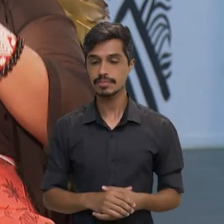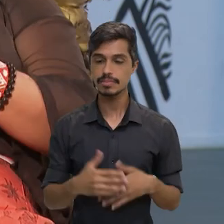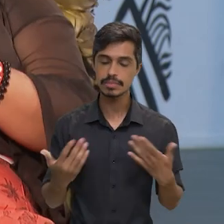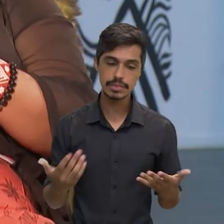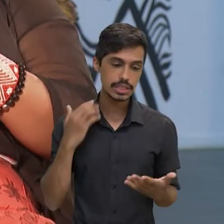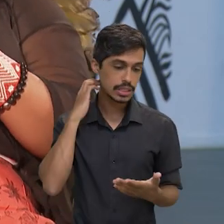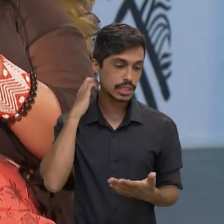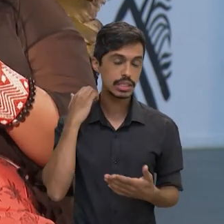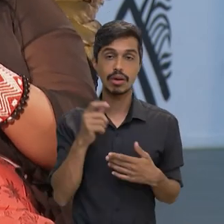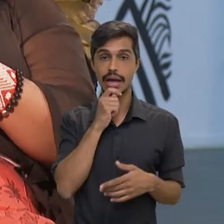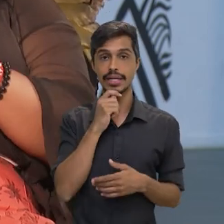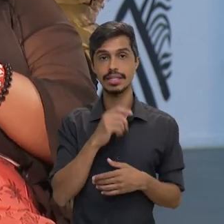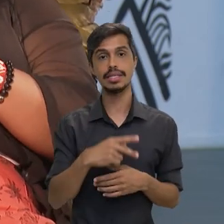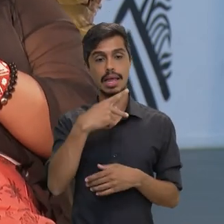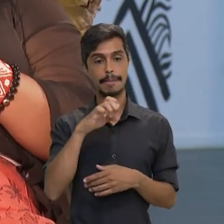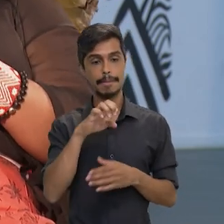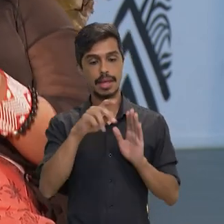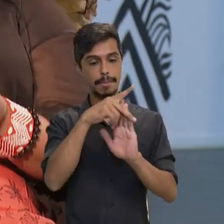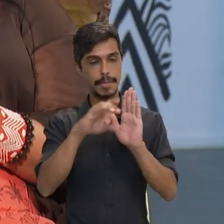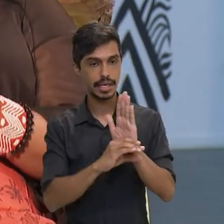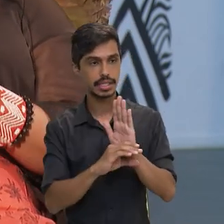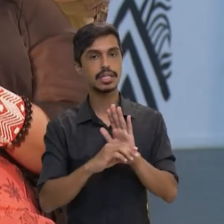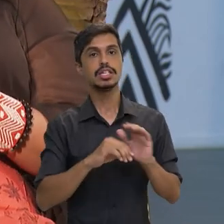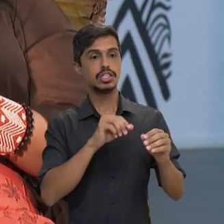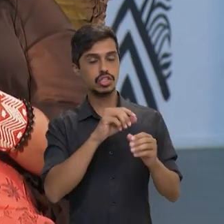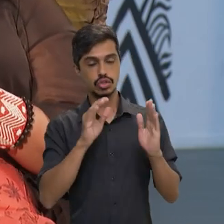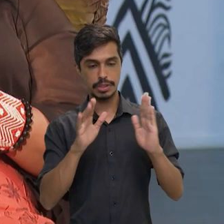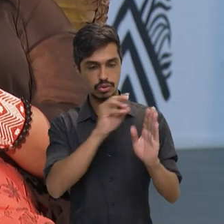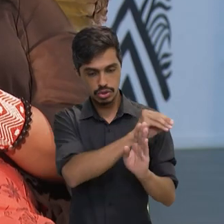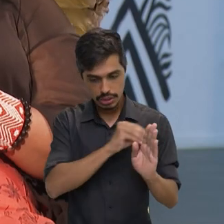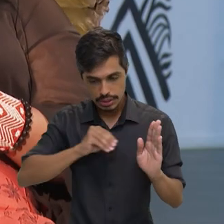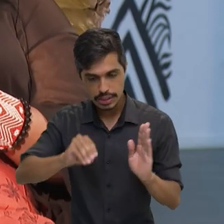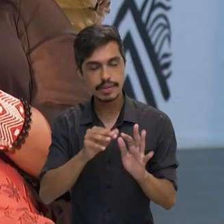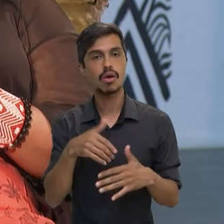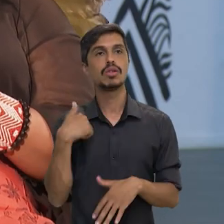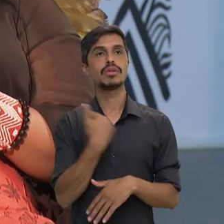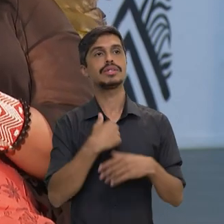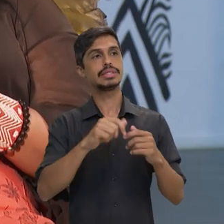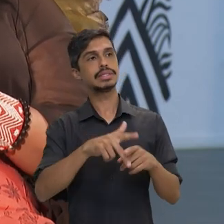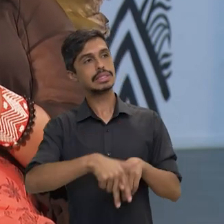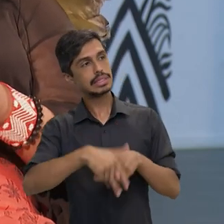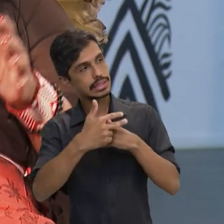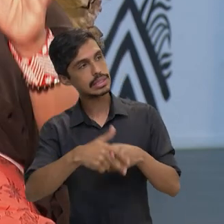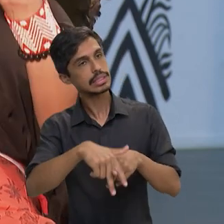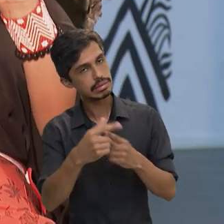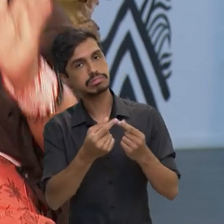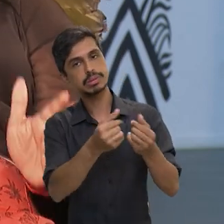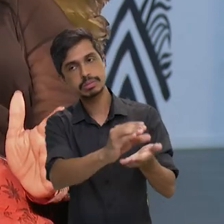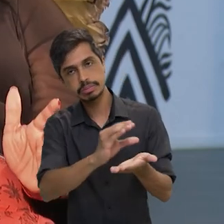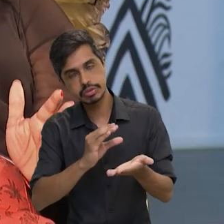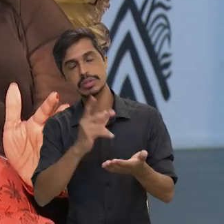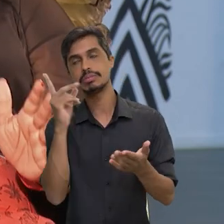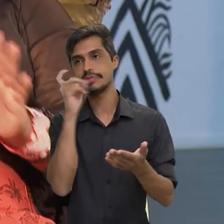trabalhamos no início, ainda na PEC da transição, a recomposição desse valor, Desse orçamento. Então, a gente